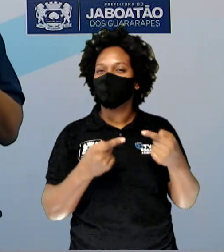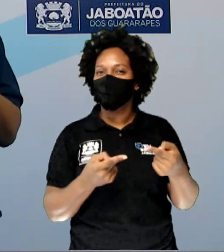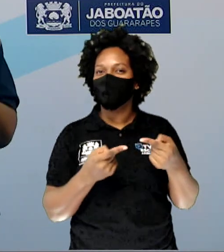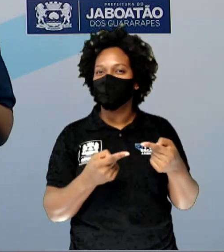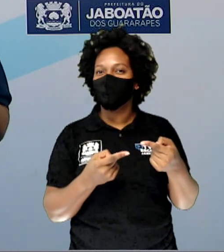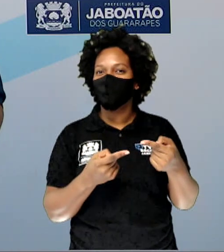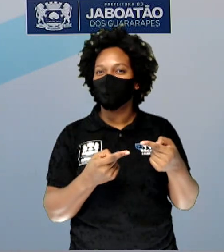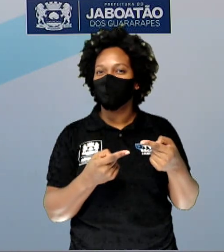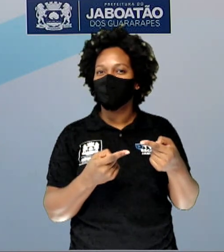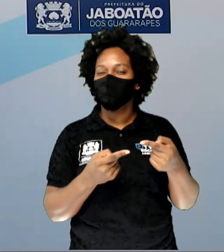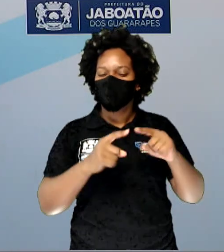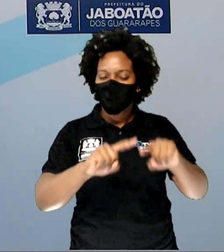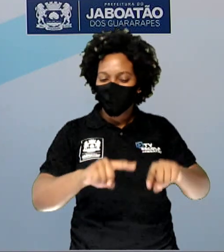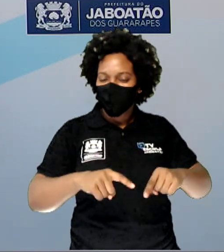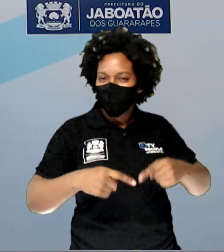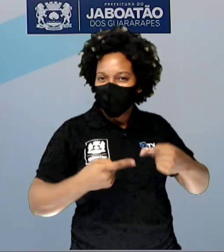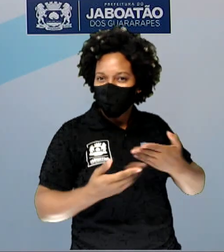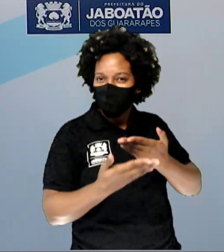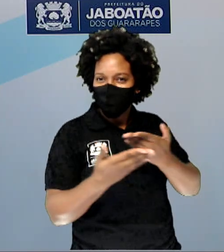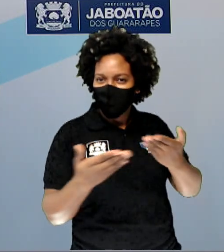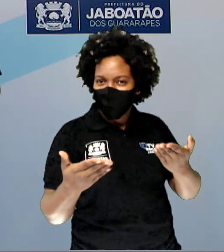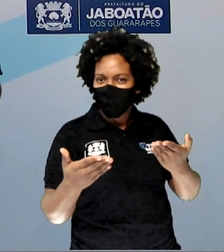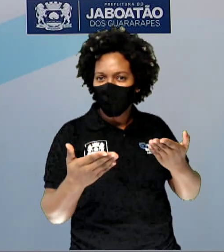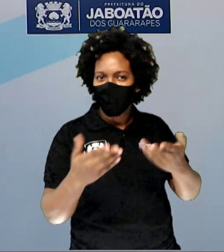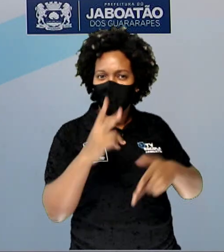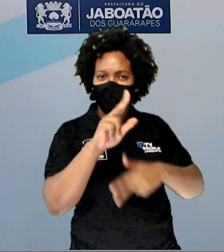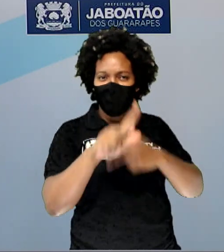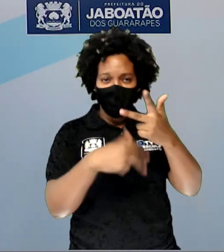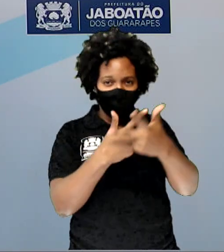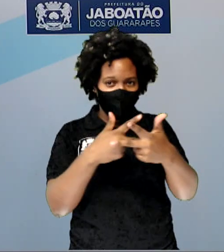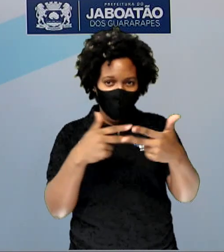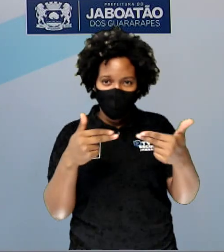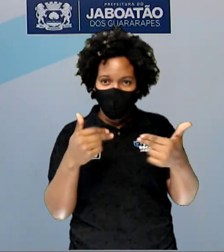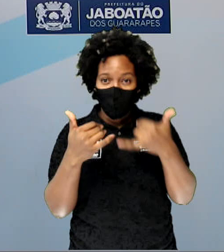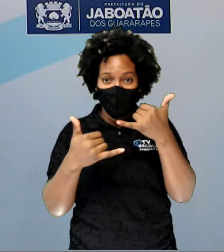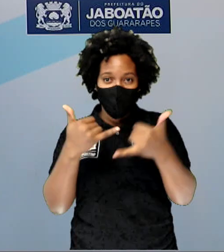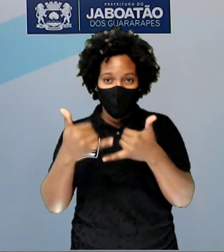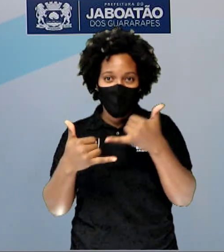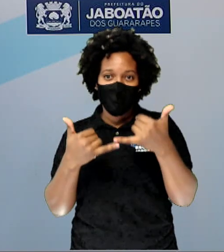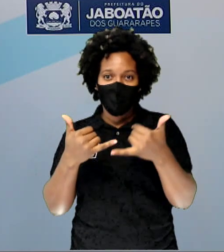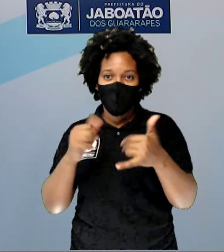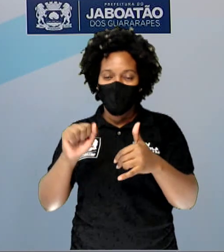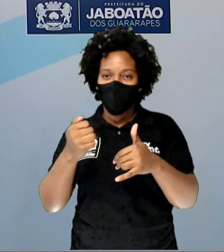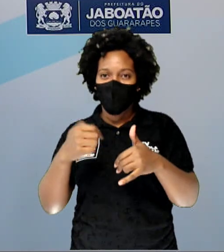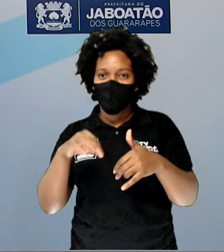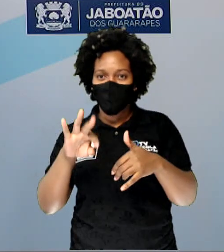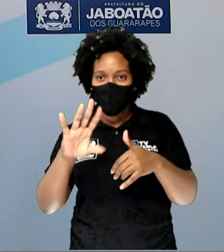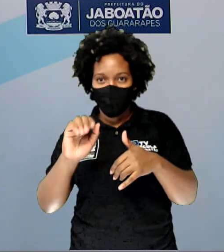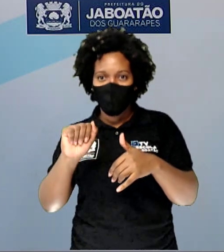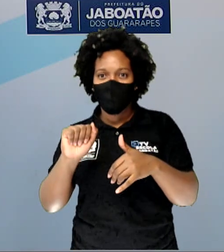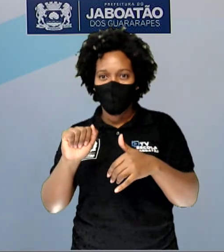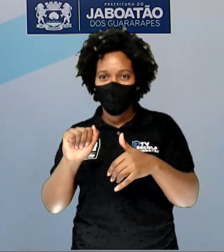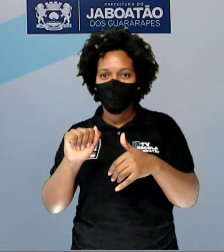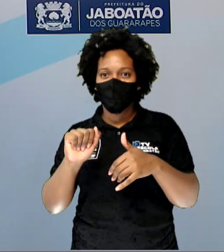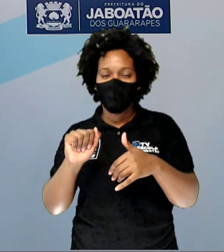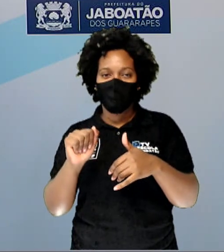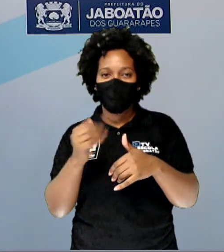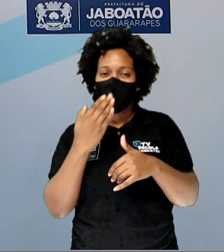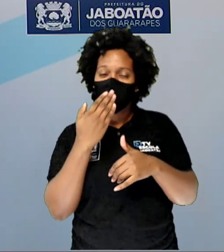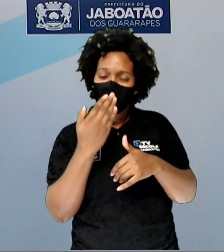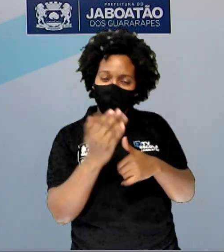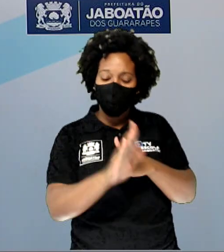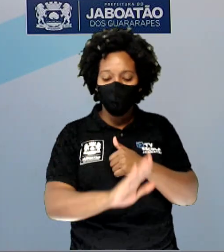desafiar vocês a apresentear alguém com um brinquedo de sucata. De preferência, uma criança.